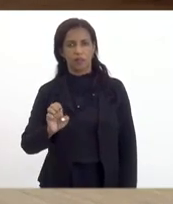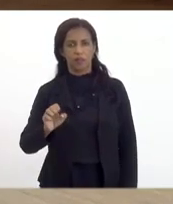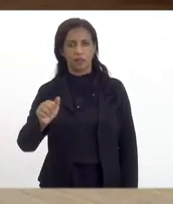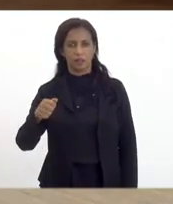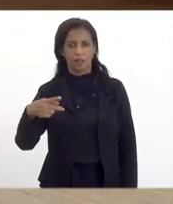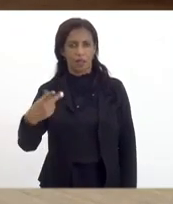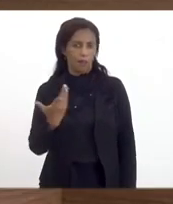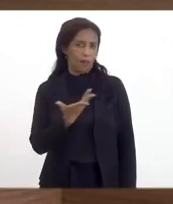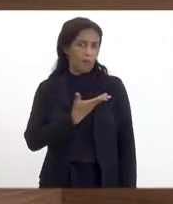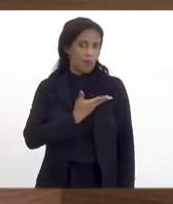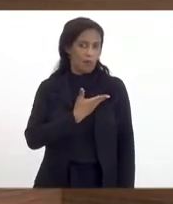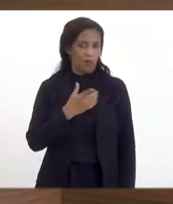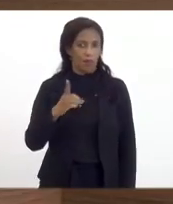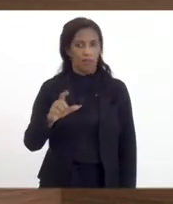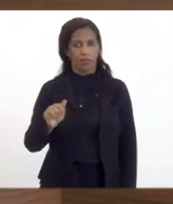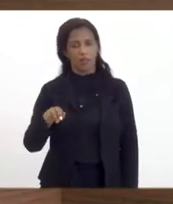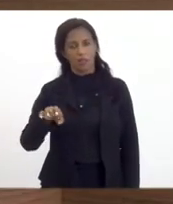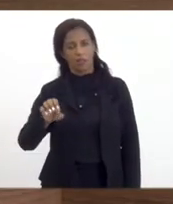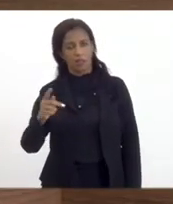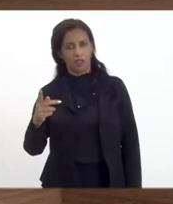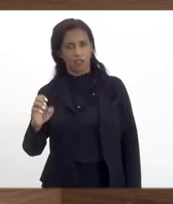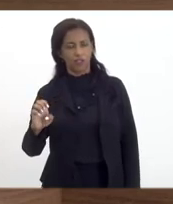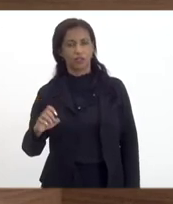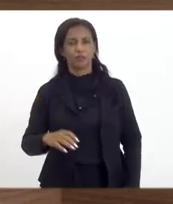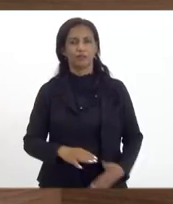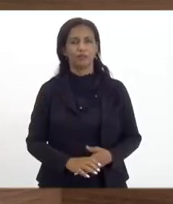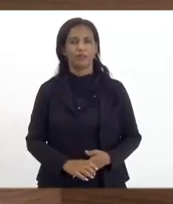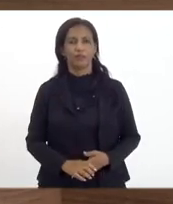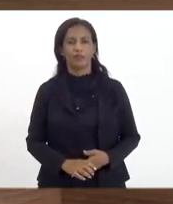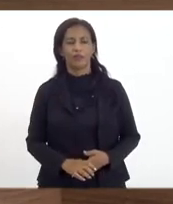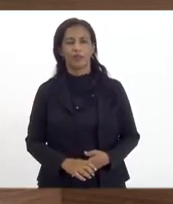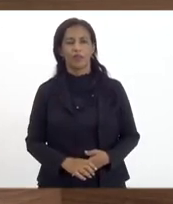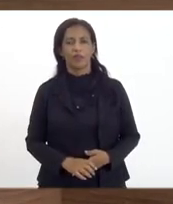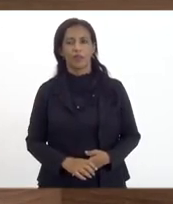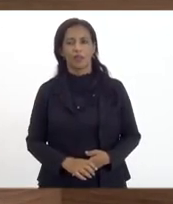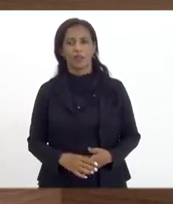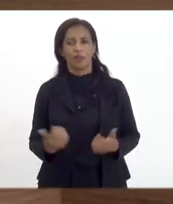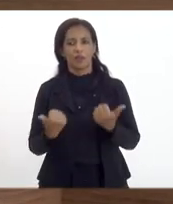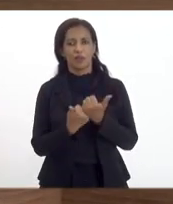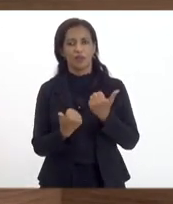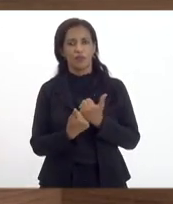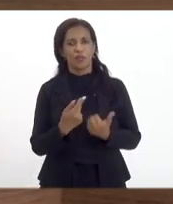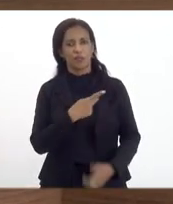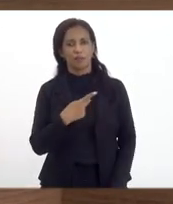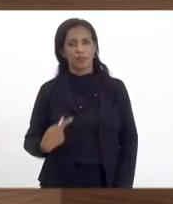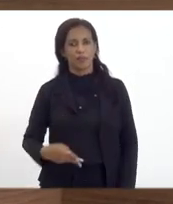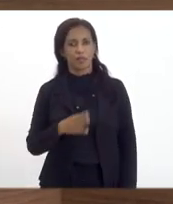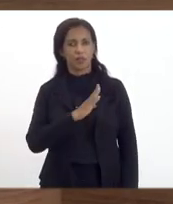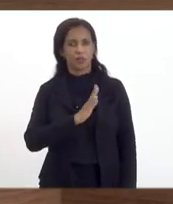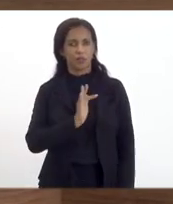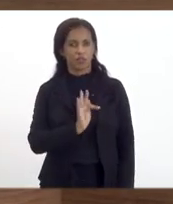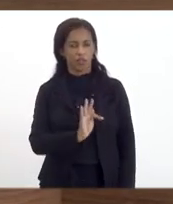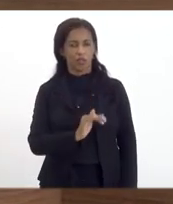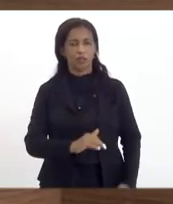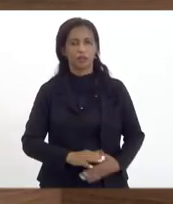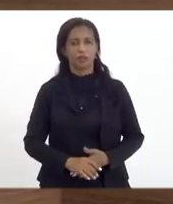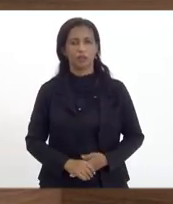meu amigo Tadashi Tani. Cumprimento o vice-presidente regional da Fijan, Baixada, senhor Marcelo Caiuca.